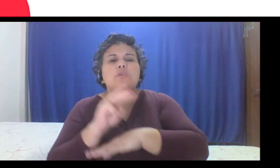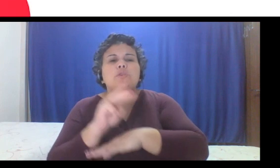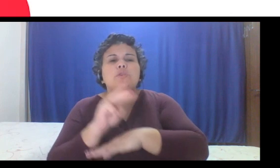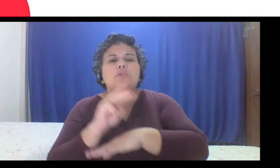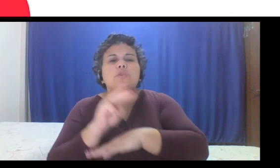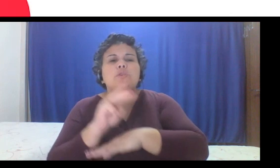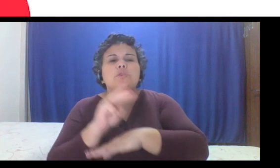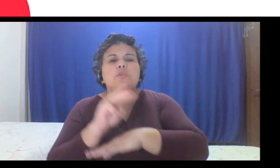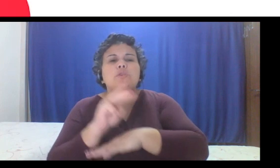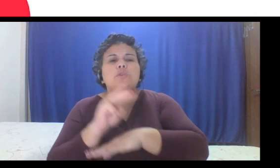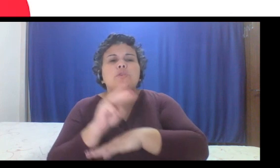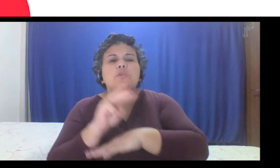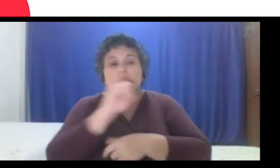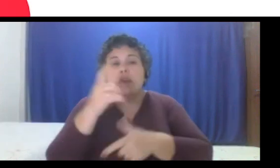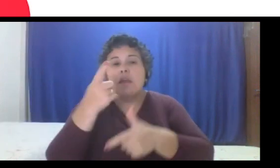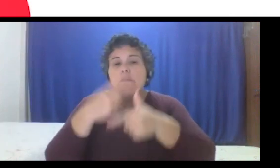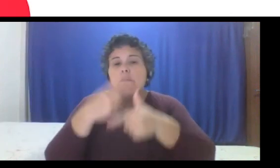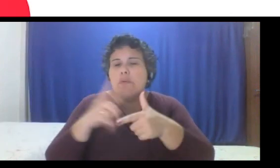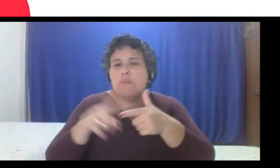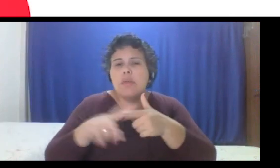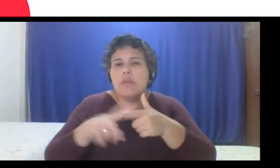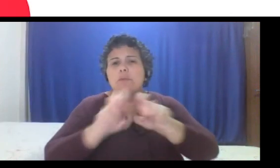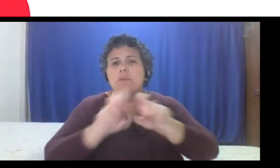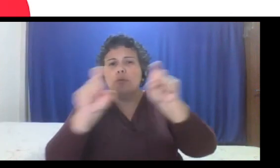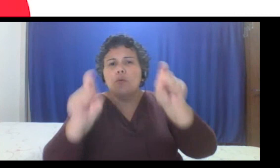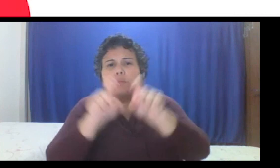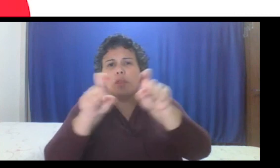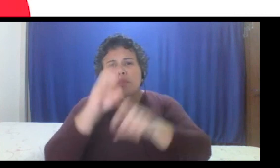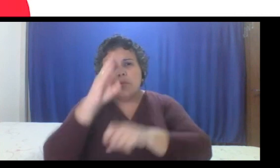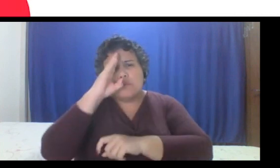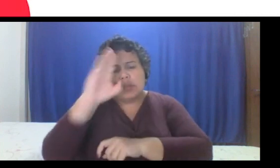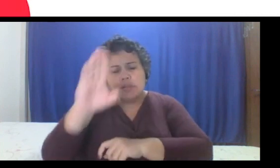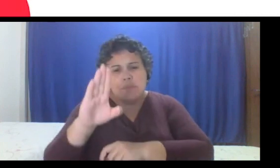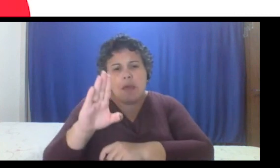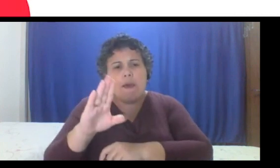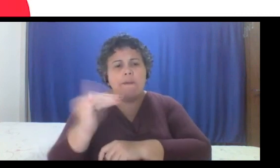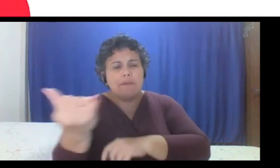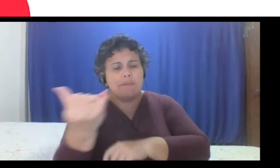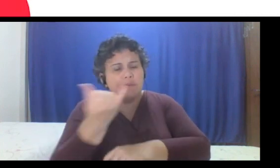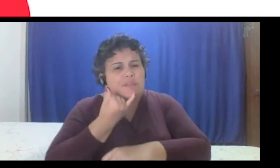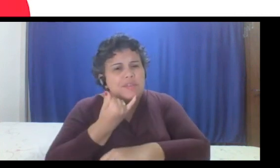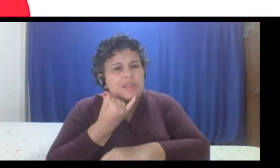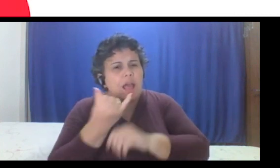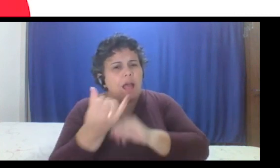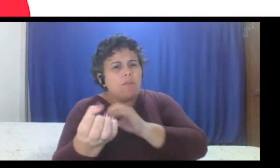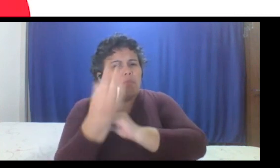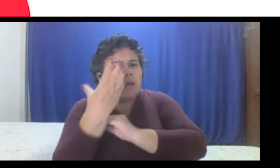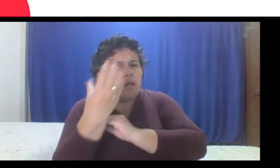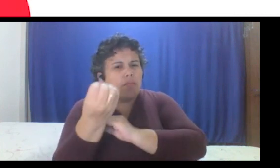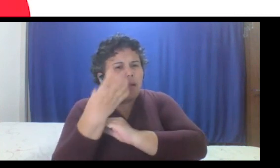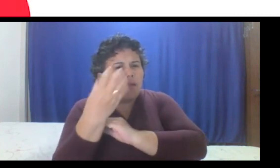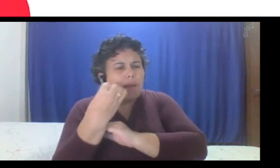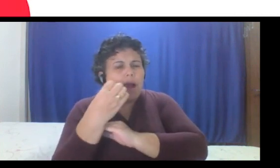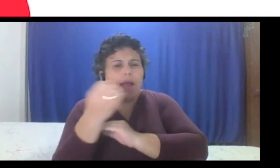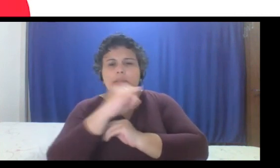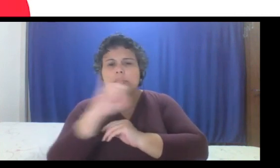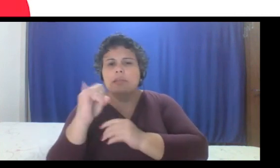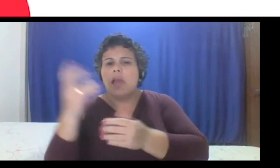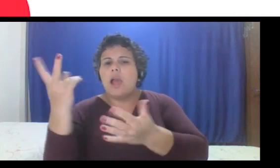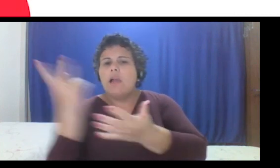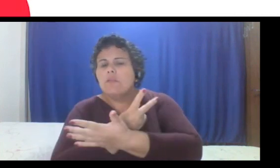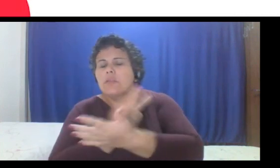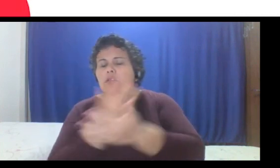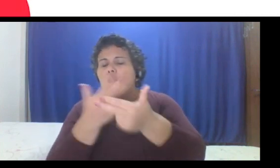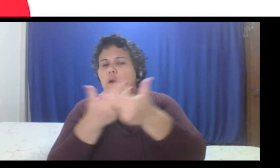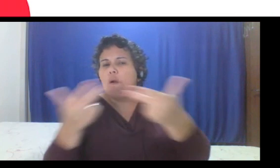servidor, eu vou ser alertado, se acontecer alguma coisa no, na minha tecnologia ali, no meu ponto de vista